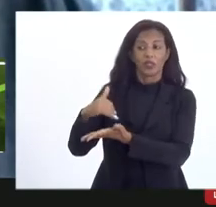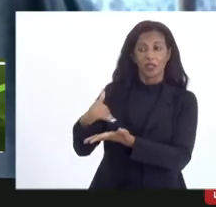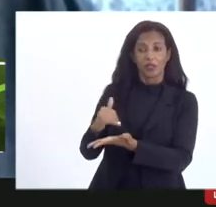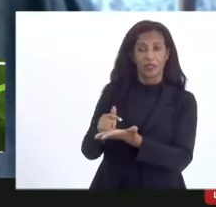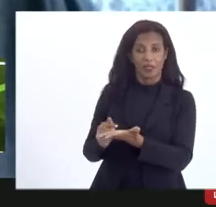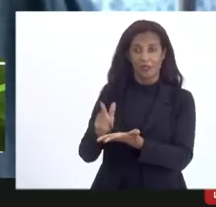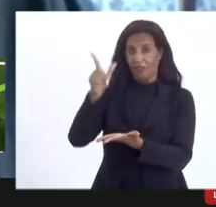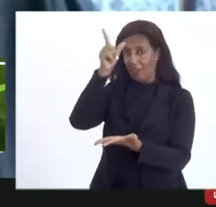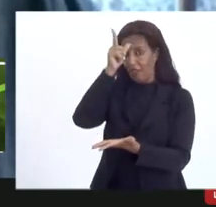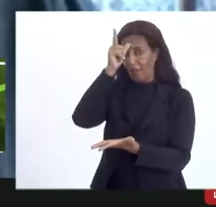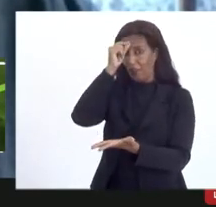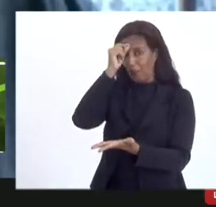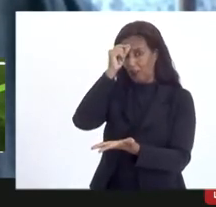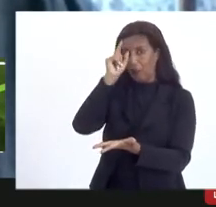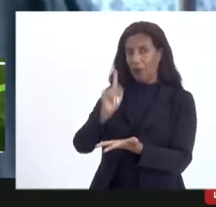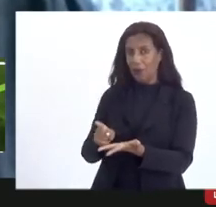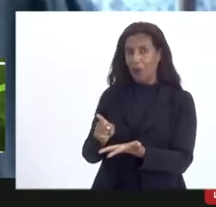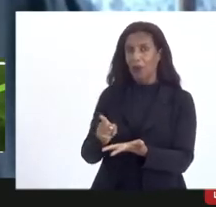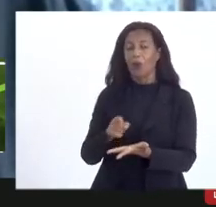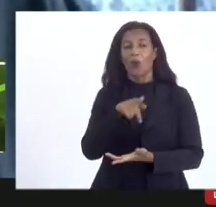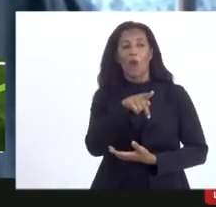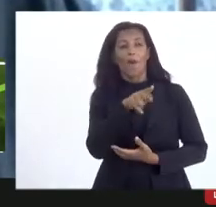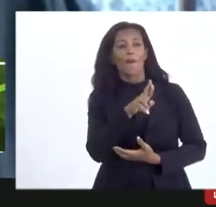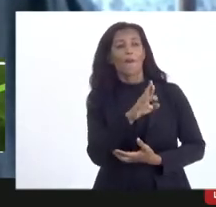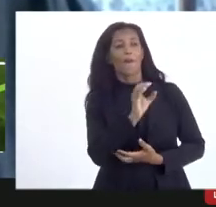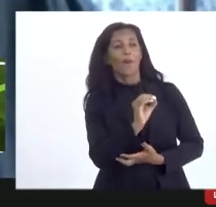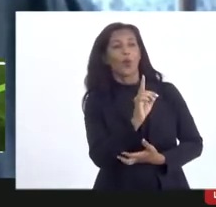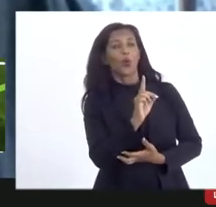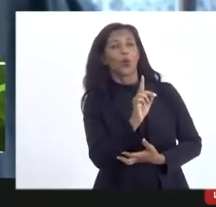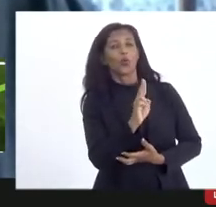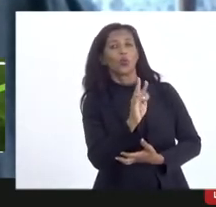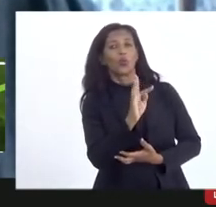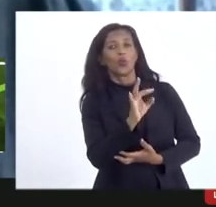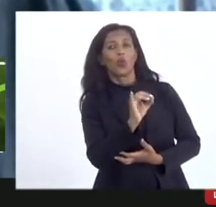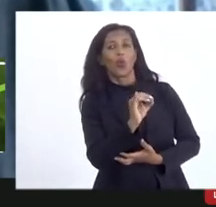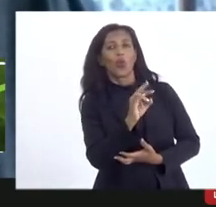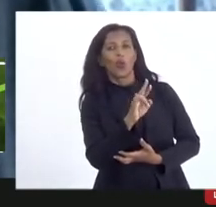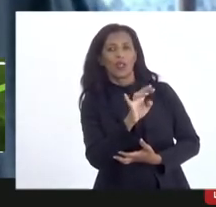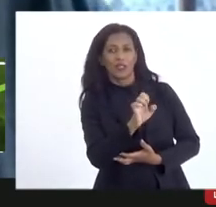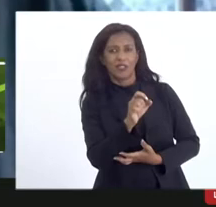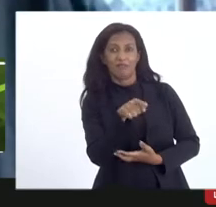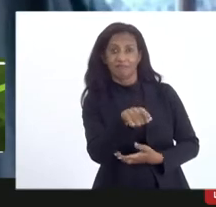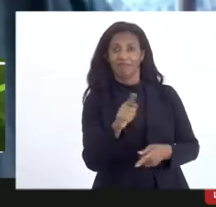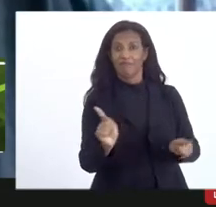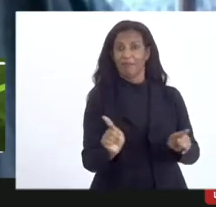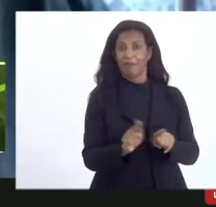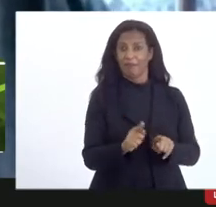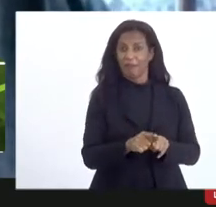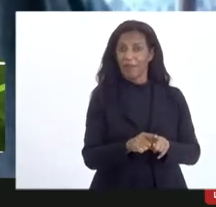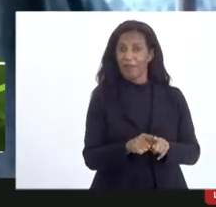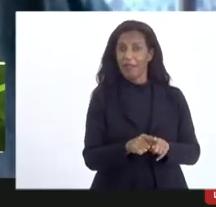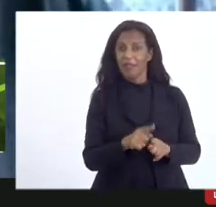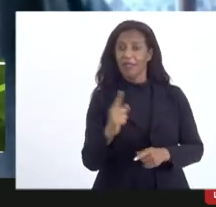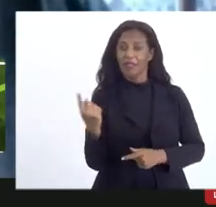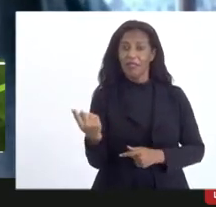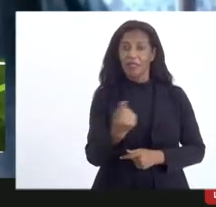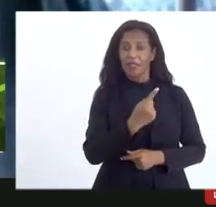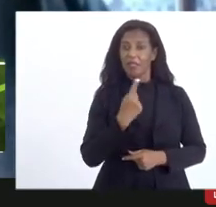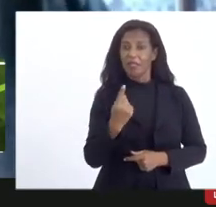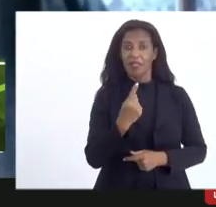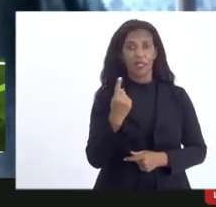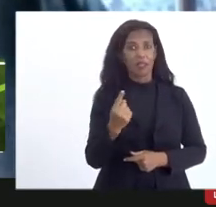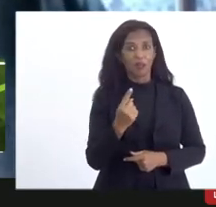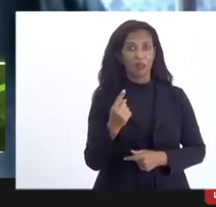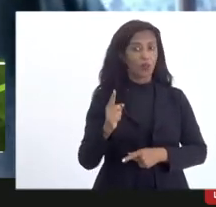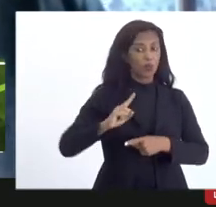ficar aliviada, os produtores também, e não vamos isentar ninguém de